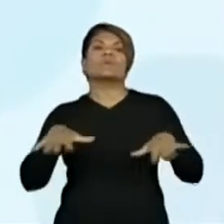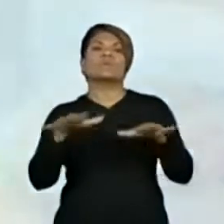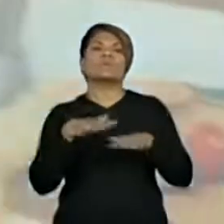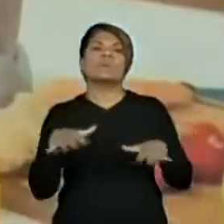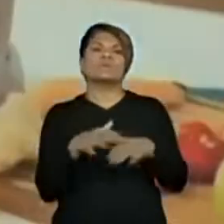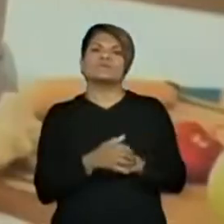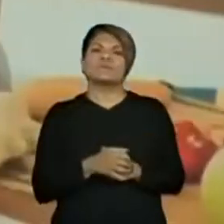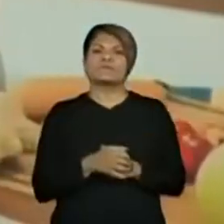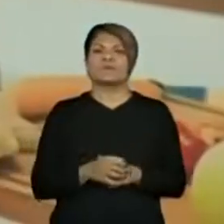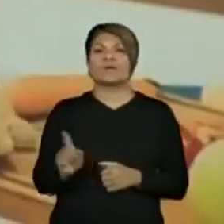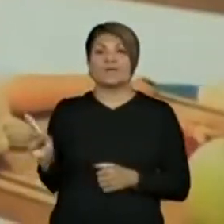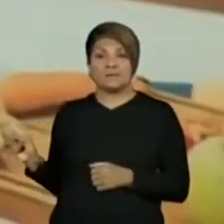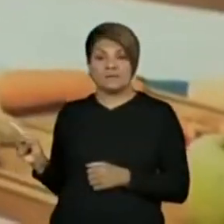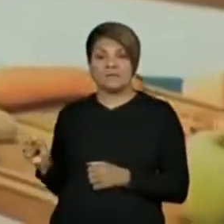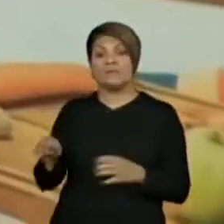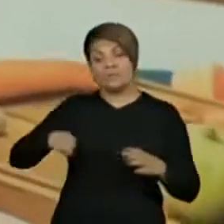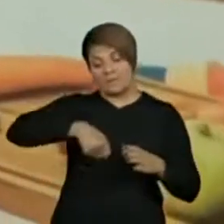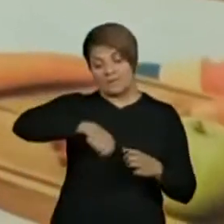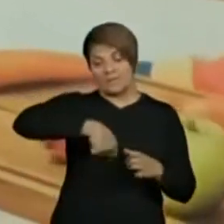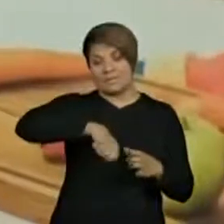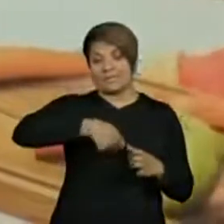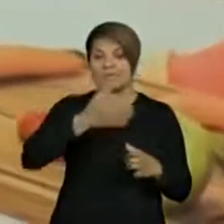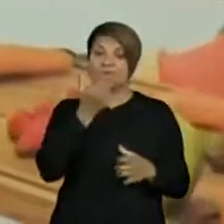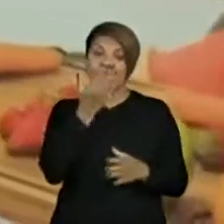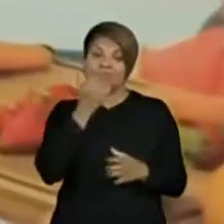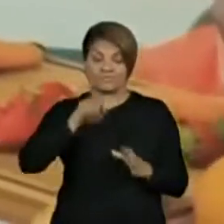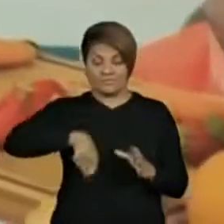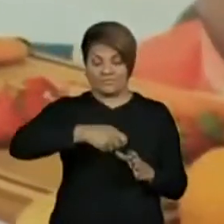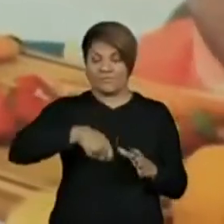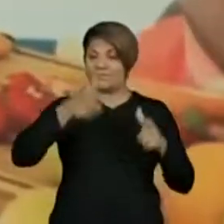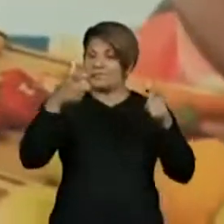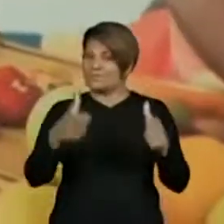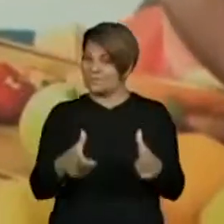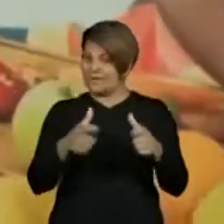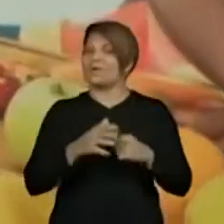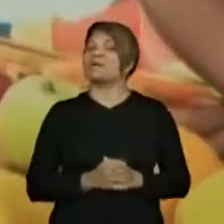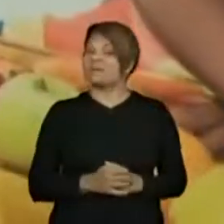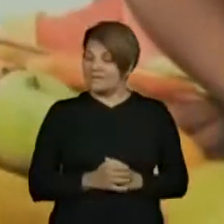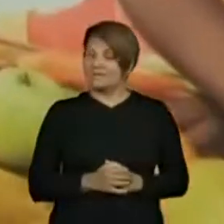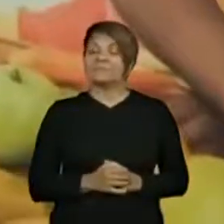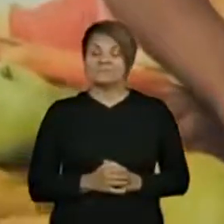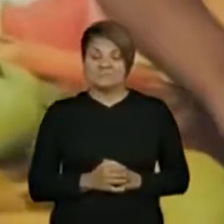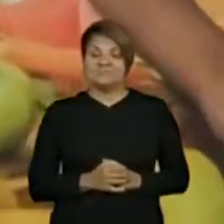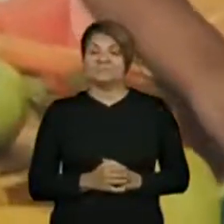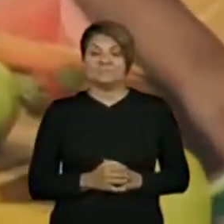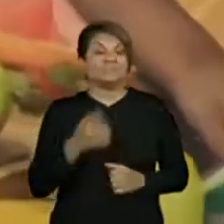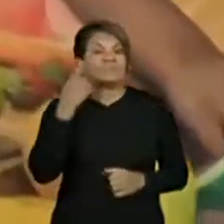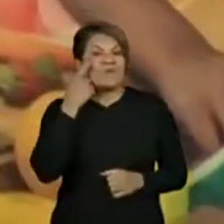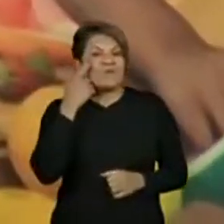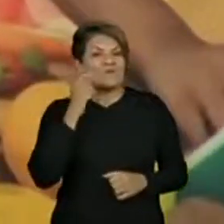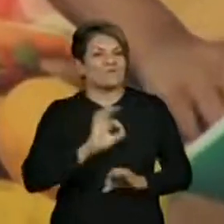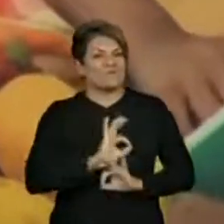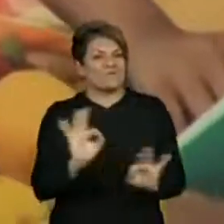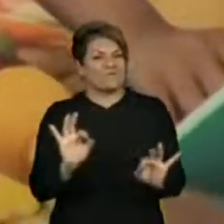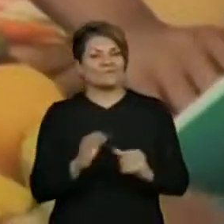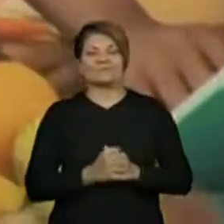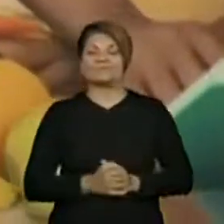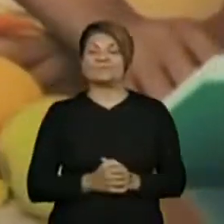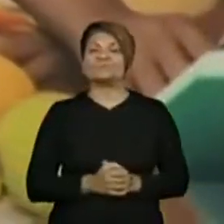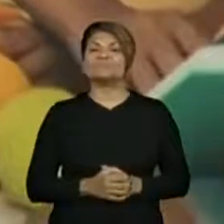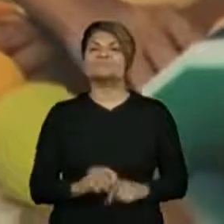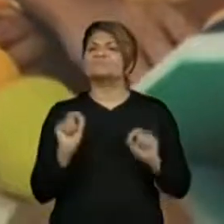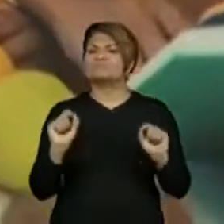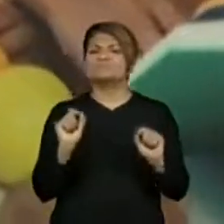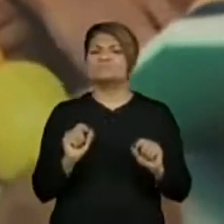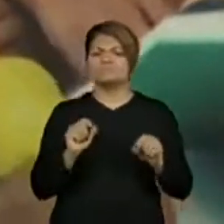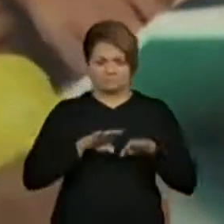estamos aí, né? Numa cozinha. Numa cozinha. Esse ambiente é a cozinha. Olha, ótimo. E o que a gente